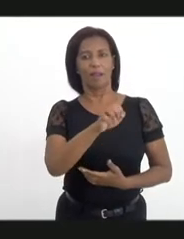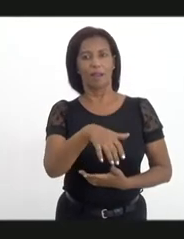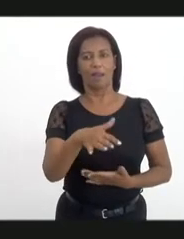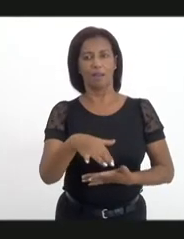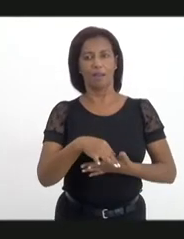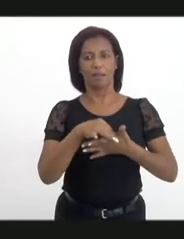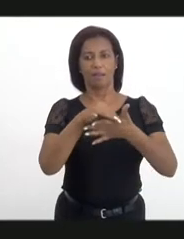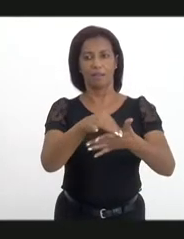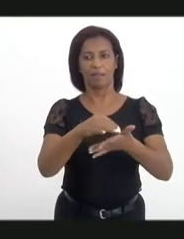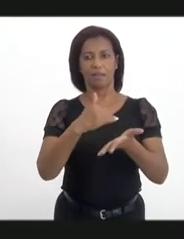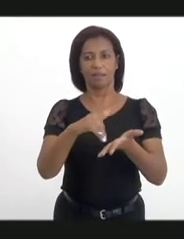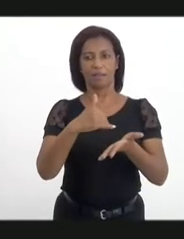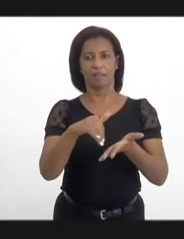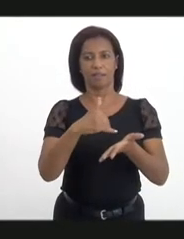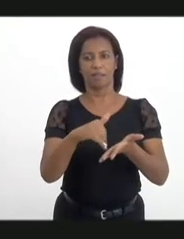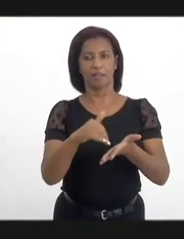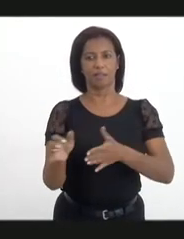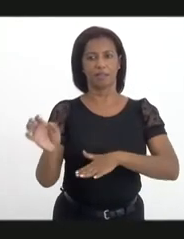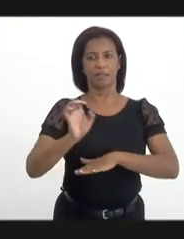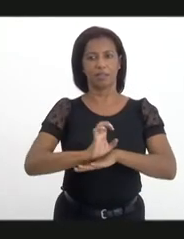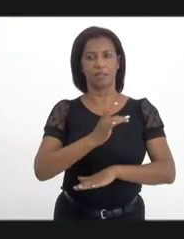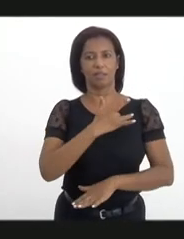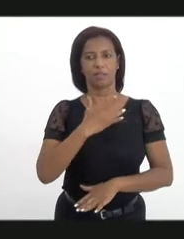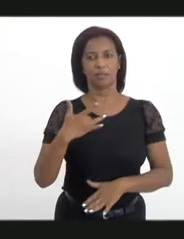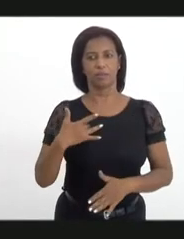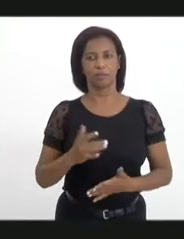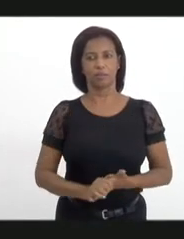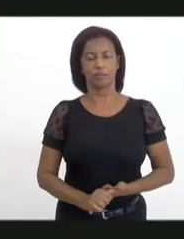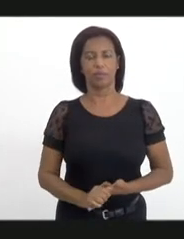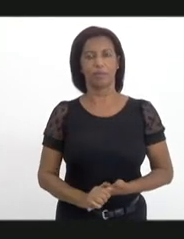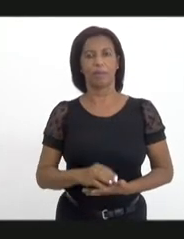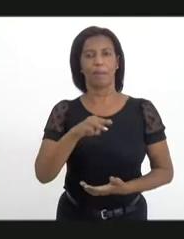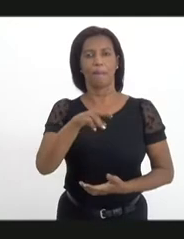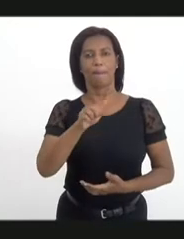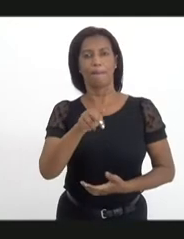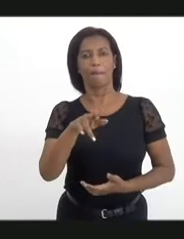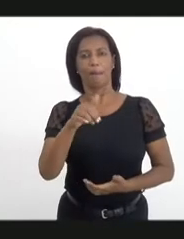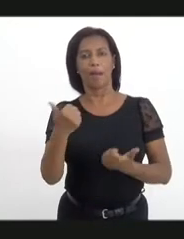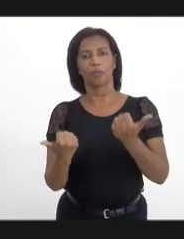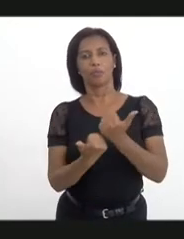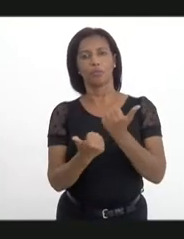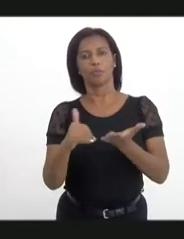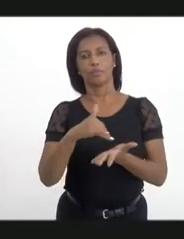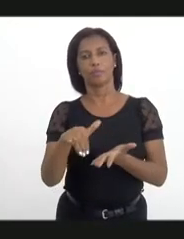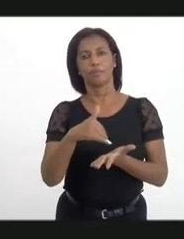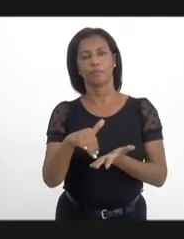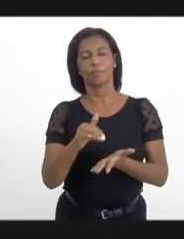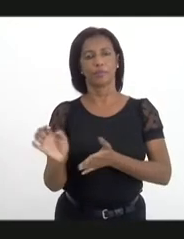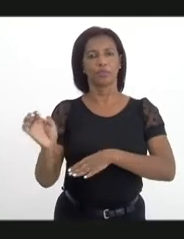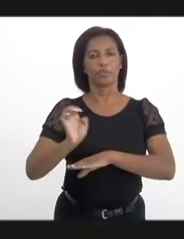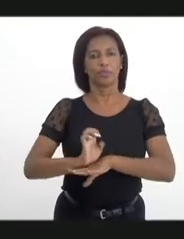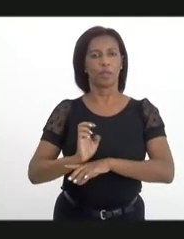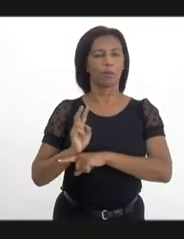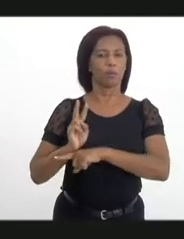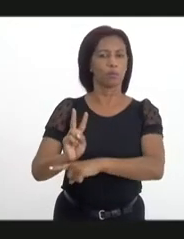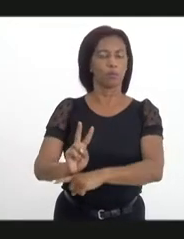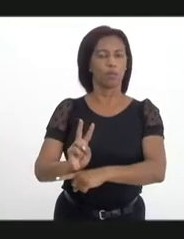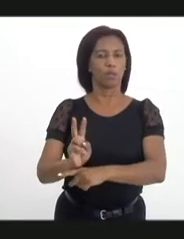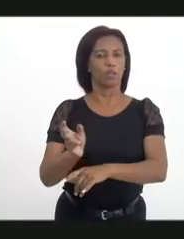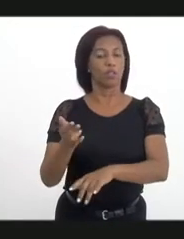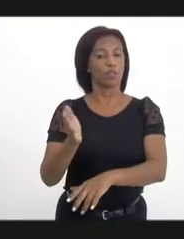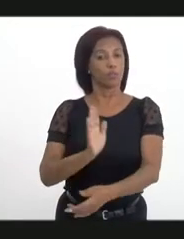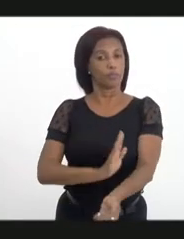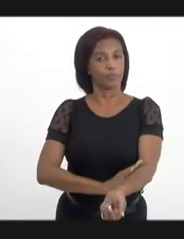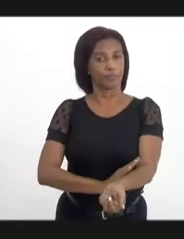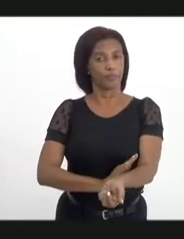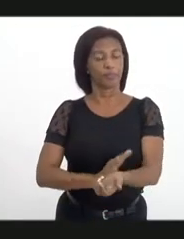representando a Secretaria de Estado de Saúde. Sou Marcos Moura, subsecretário de Estado e Prevenção Independente Química.